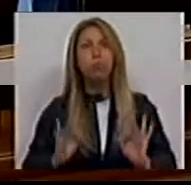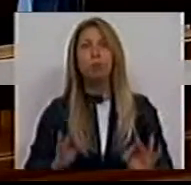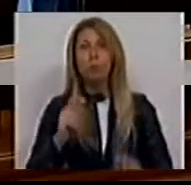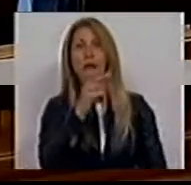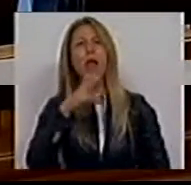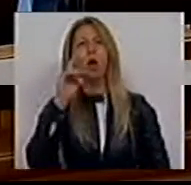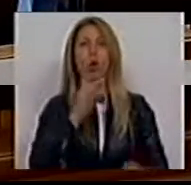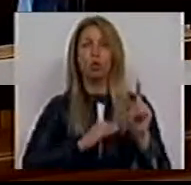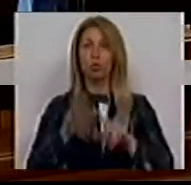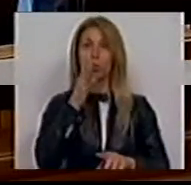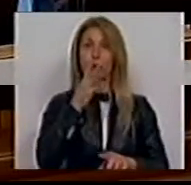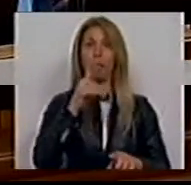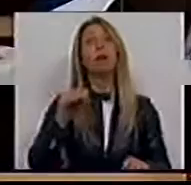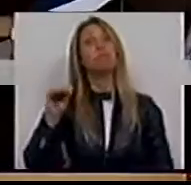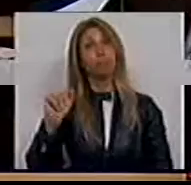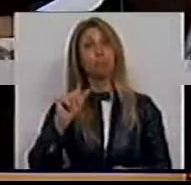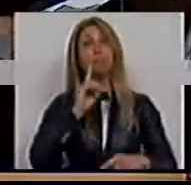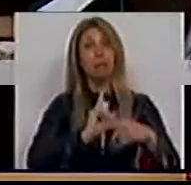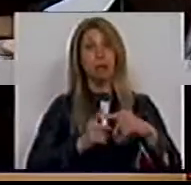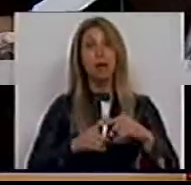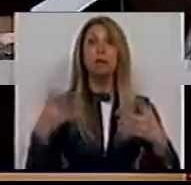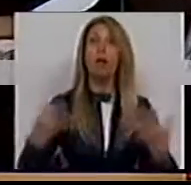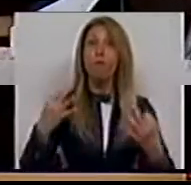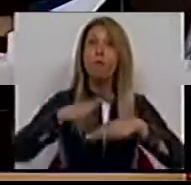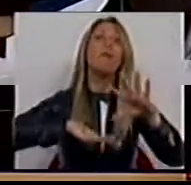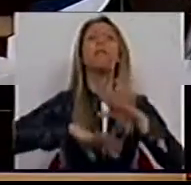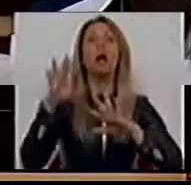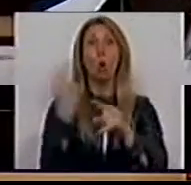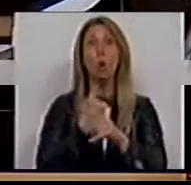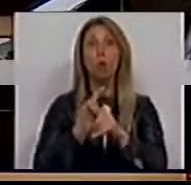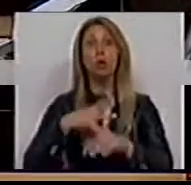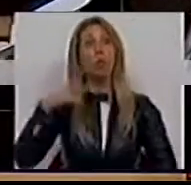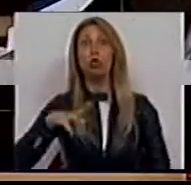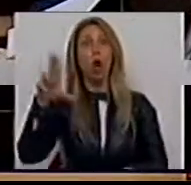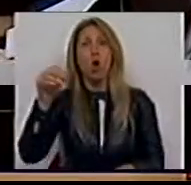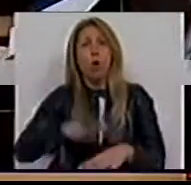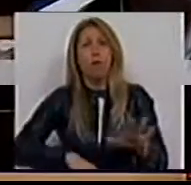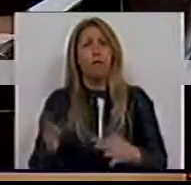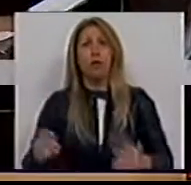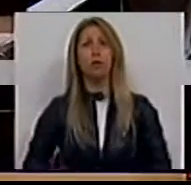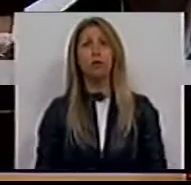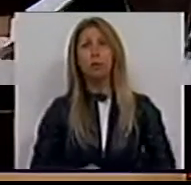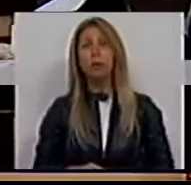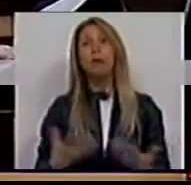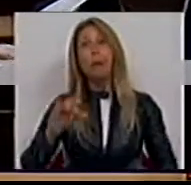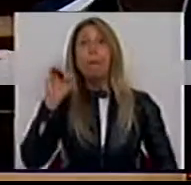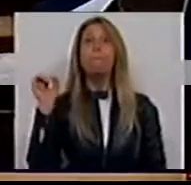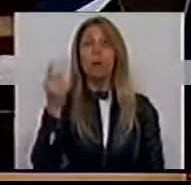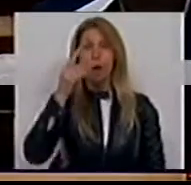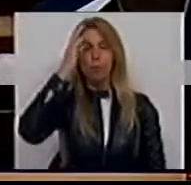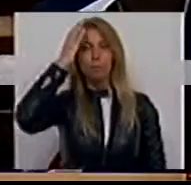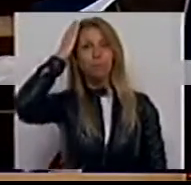A Grécia está a fazer, de facto, aquilo que Portugal nunca fez. Aquilo que Portugal nunca fez. Em primeiro lugar,